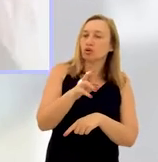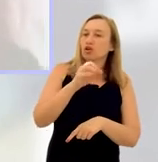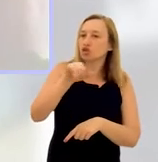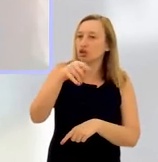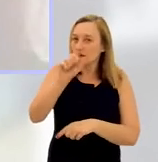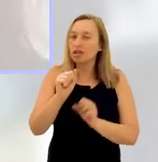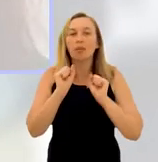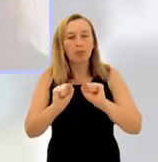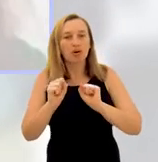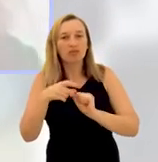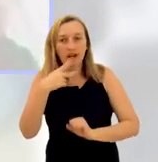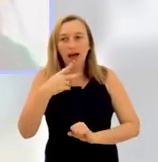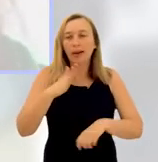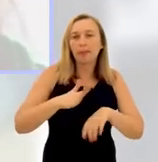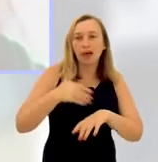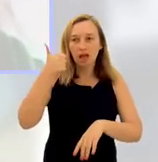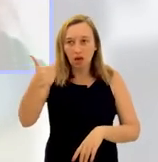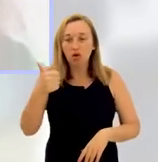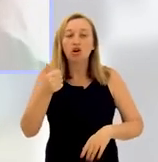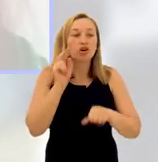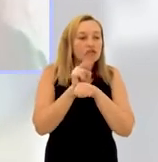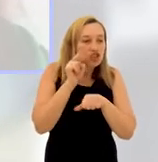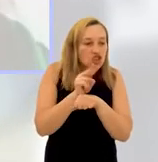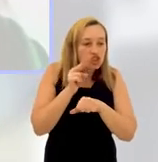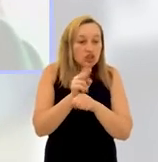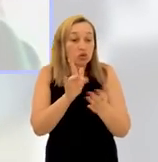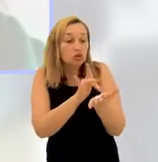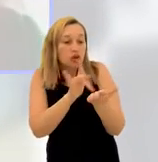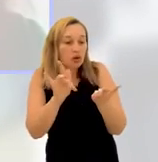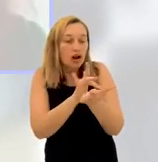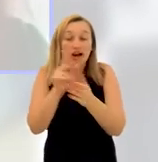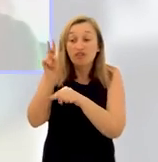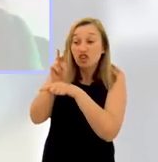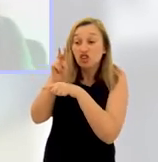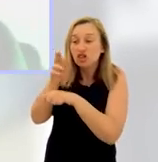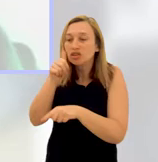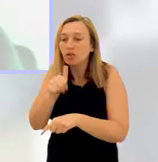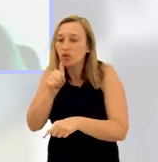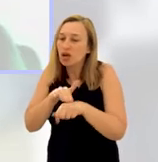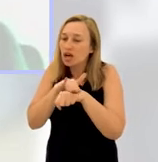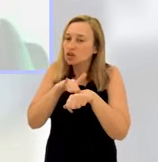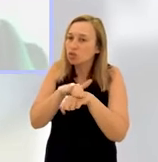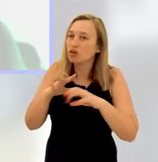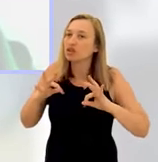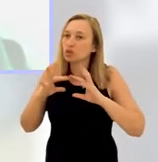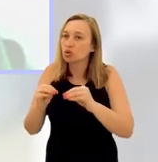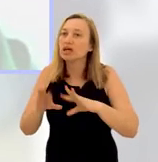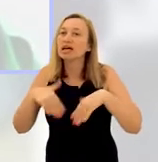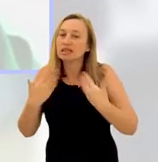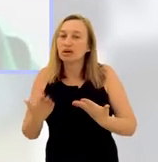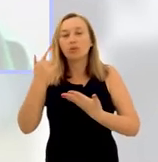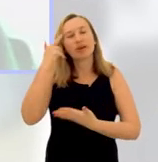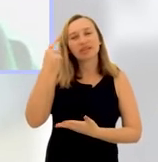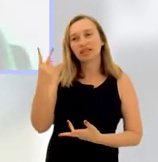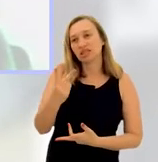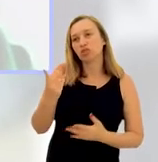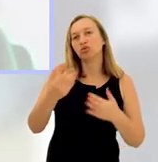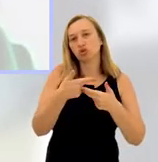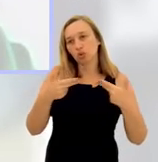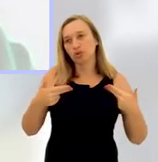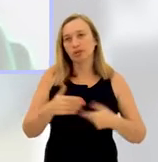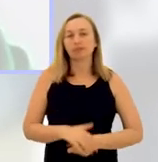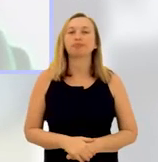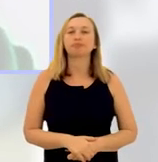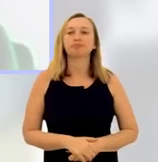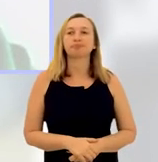doutora Juliana pode contar melhor, mas está sempre vigiando ela, vigiando o celular dela, provavelmente as conversas dela. Então, foram pensadas